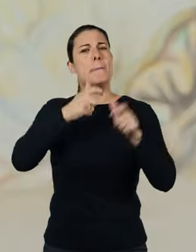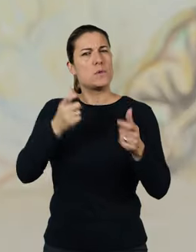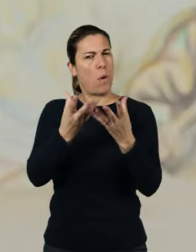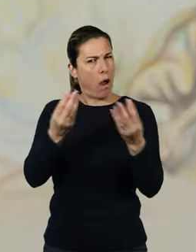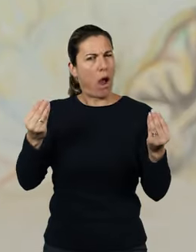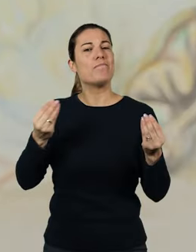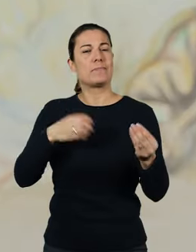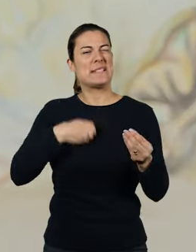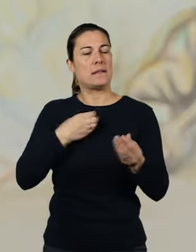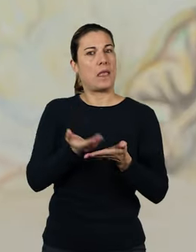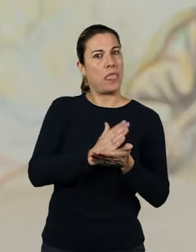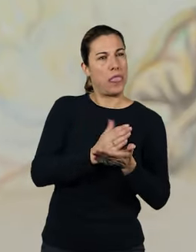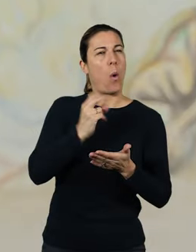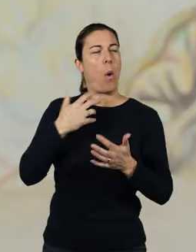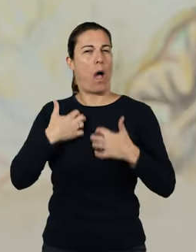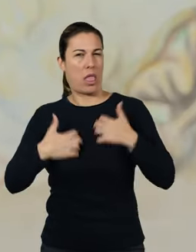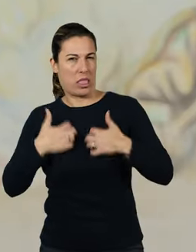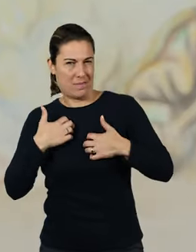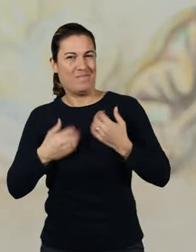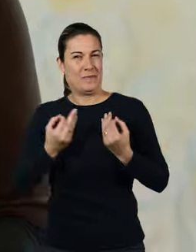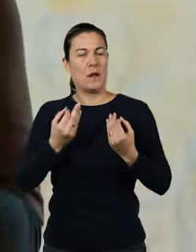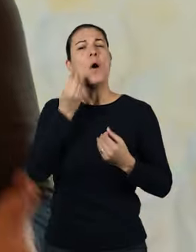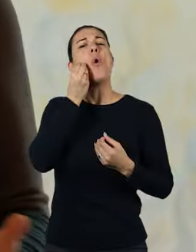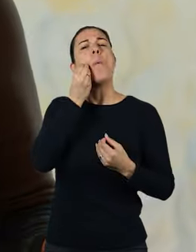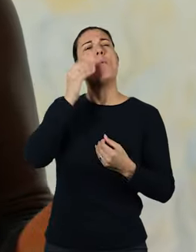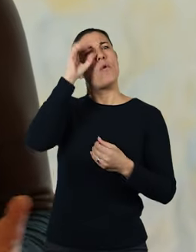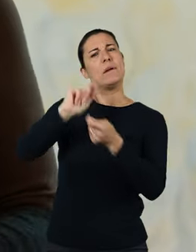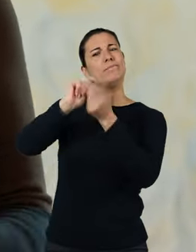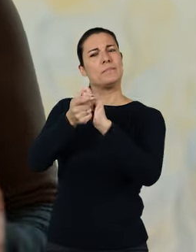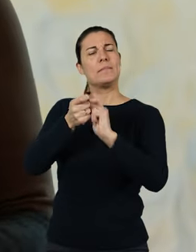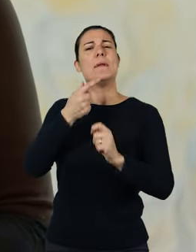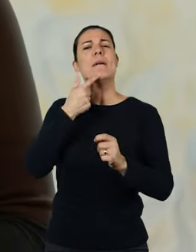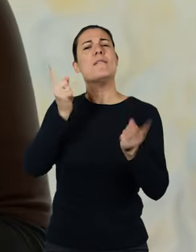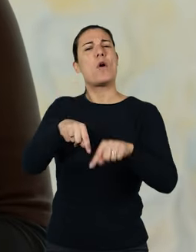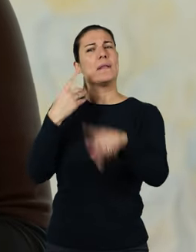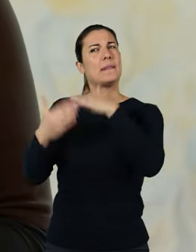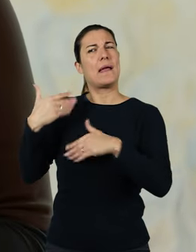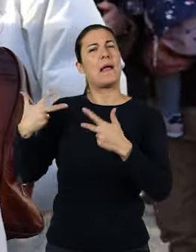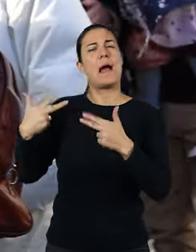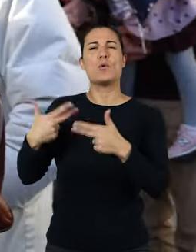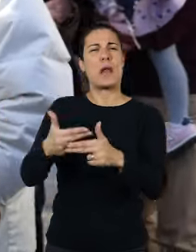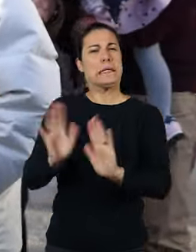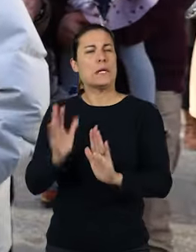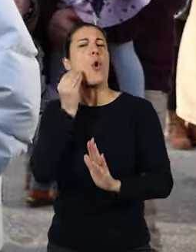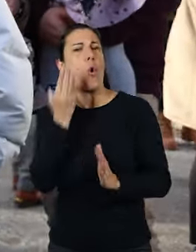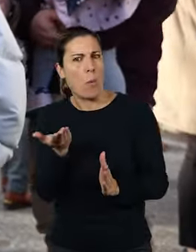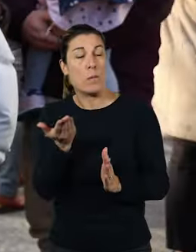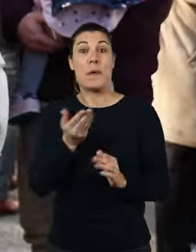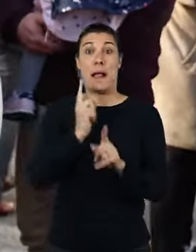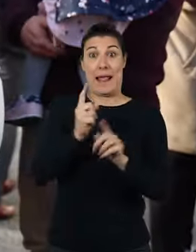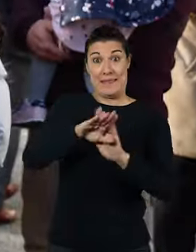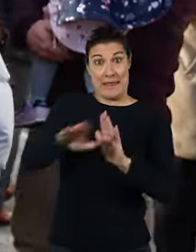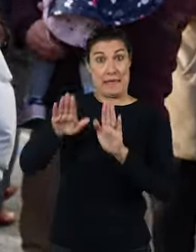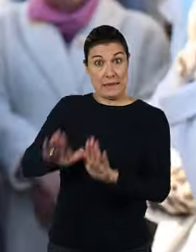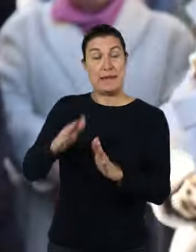Muita gente sente-se indecisa ou até mesmo angustiada. Como mudar o governo sem regressar aos tempos de austeridade? Como travar a direita